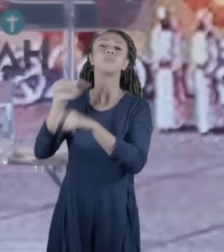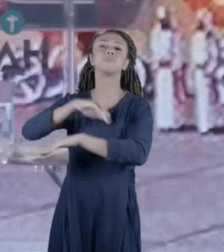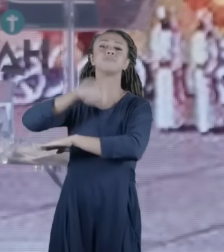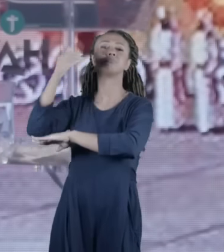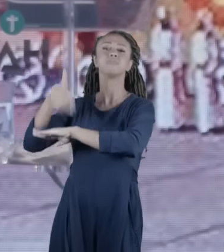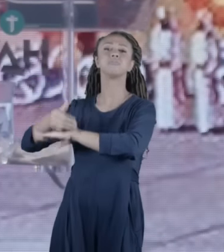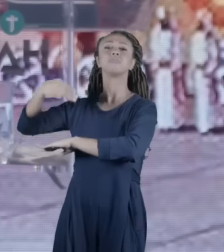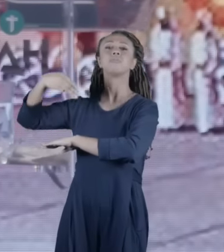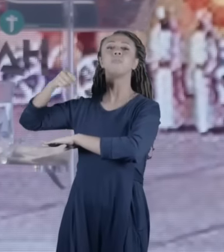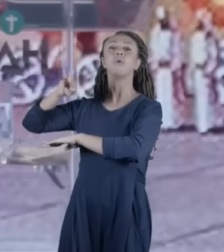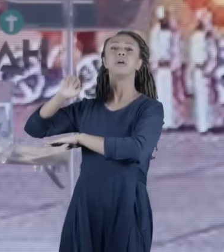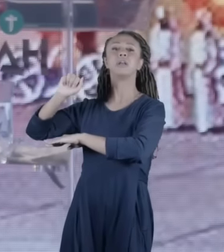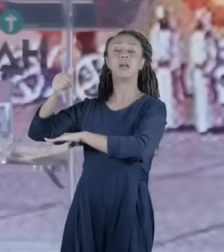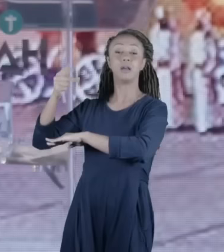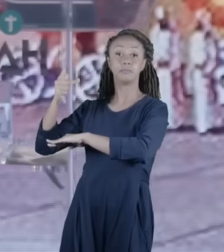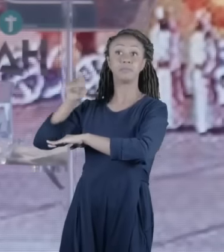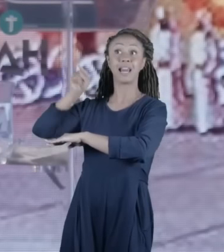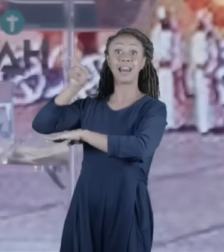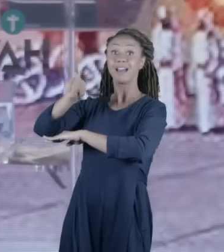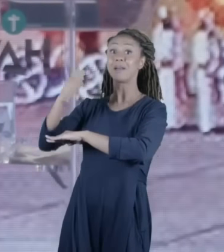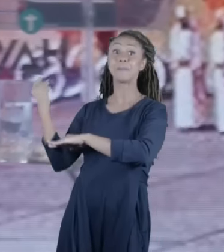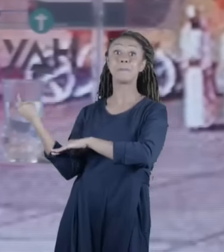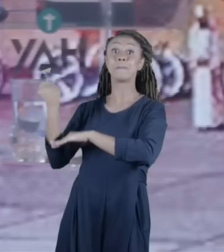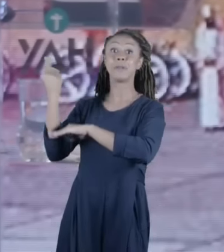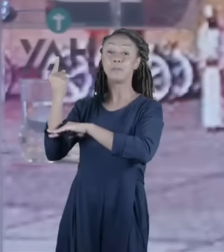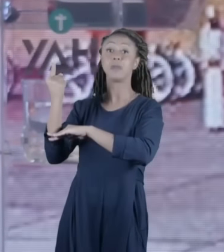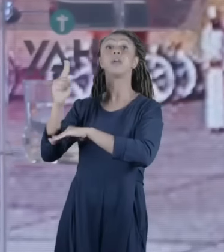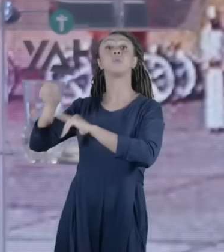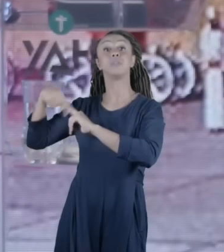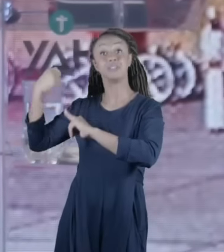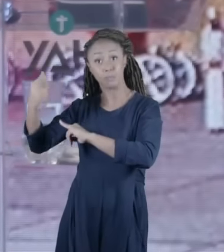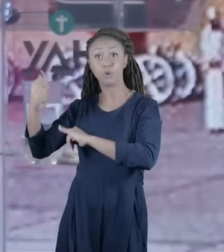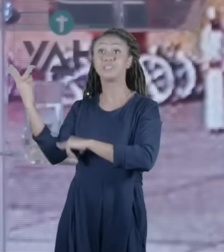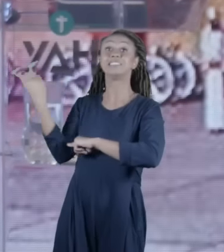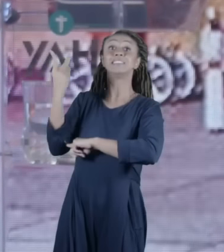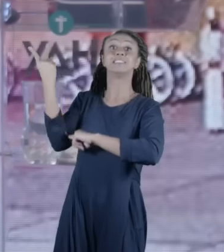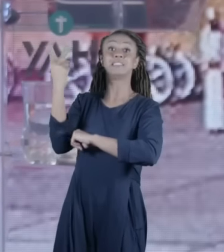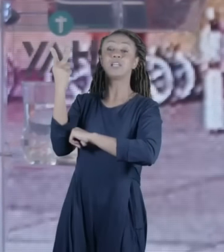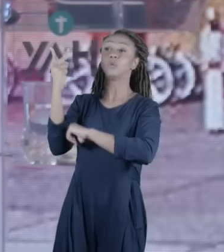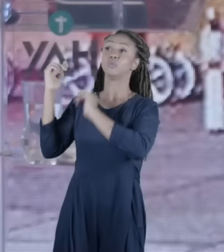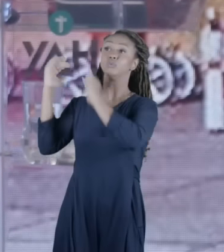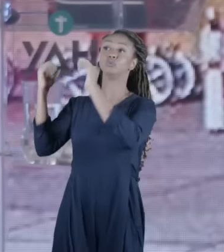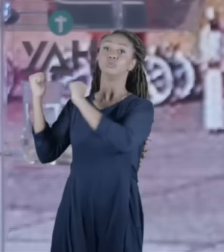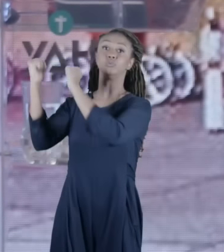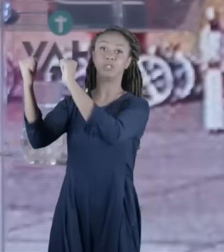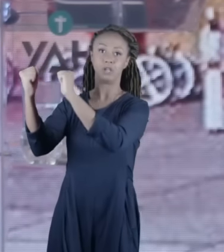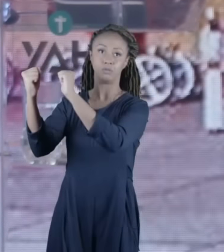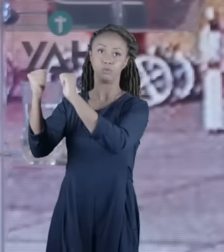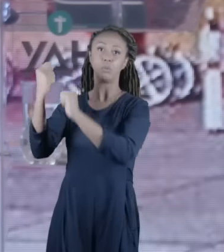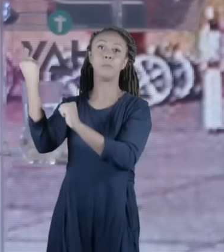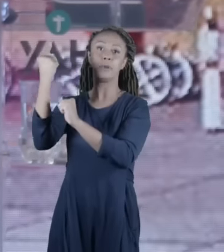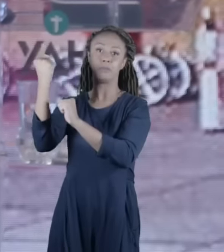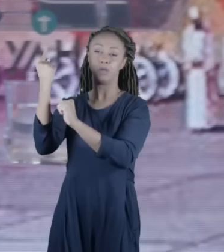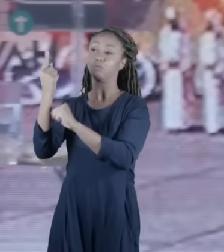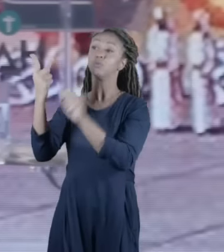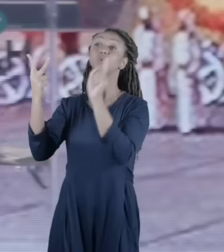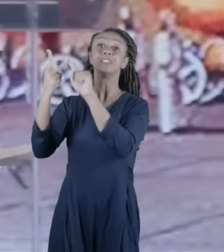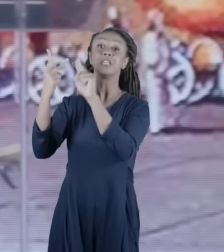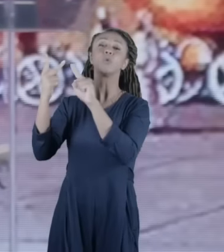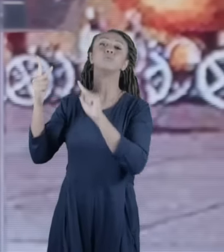ele vai ser construído o primeiro e o segundo templo de Jerusalém o segundo vai ser o templo que Jesus conheceu